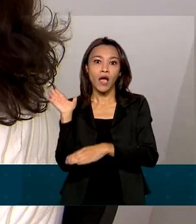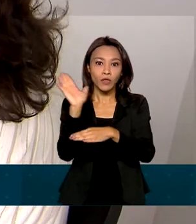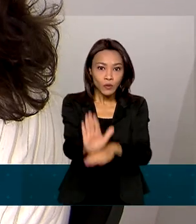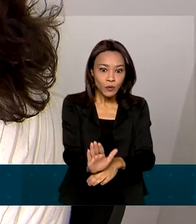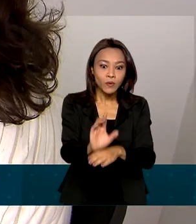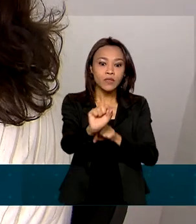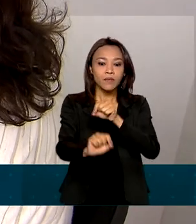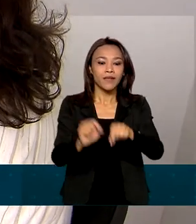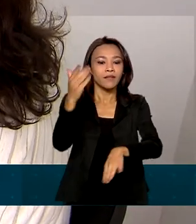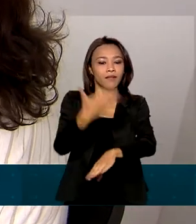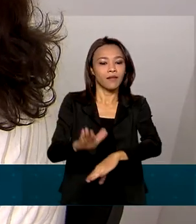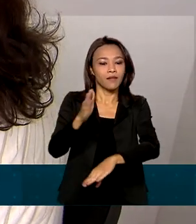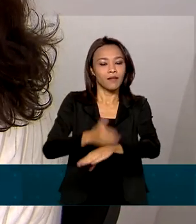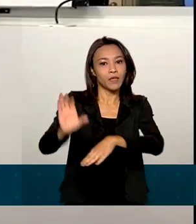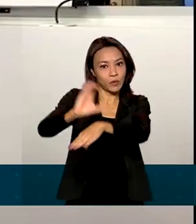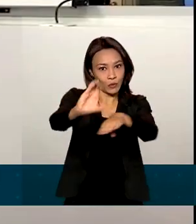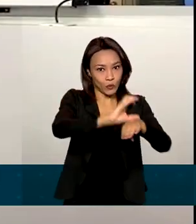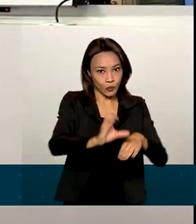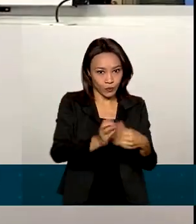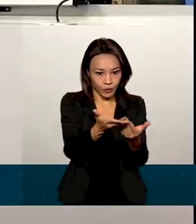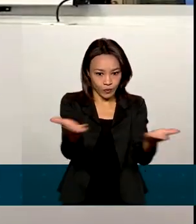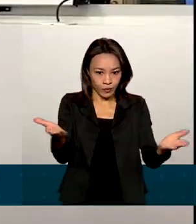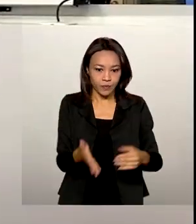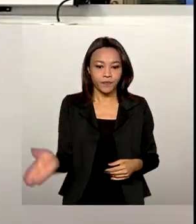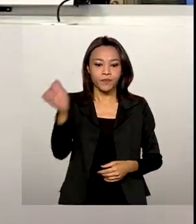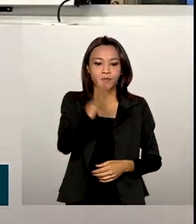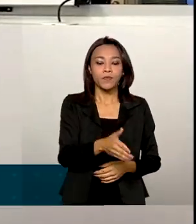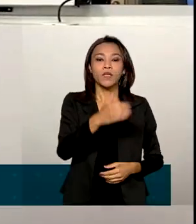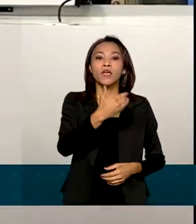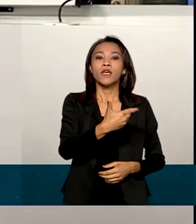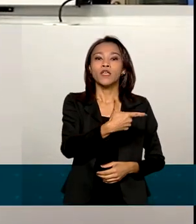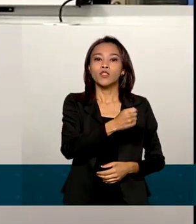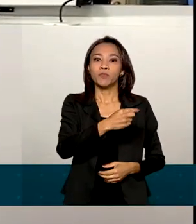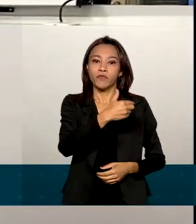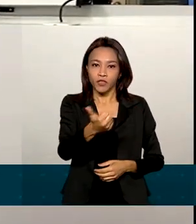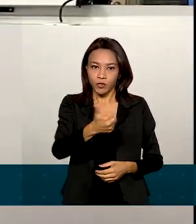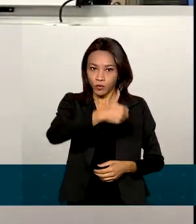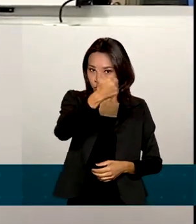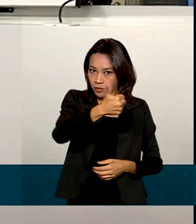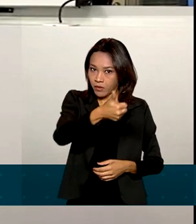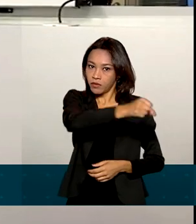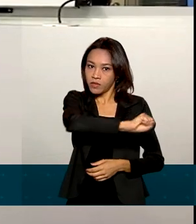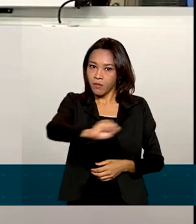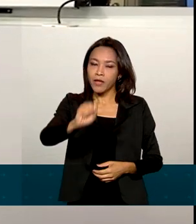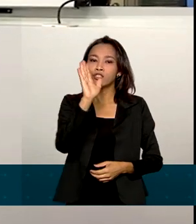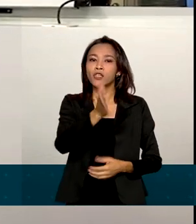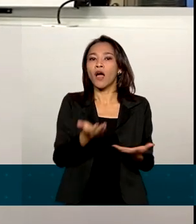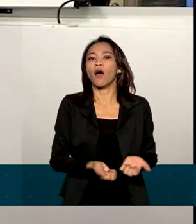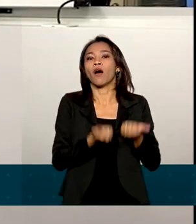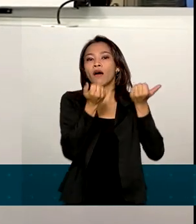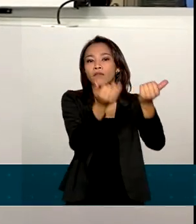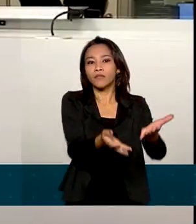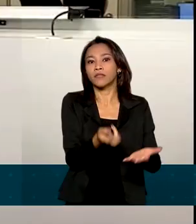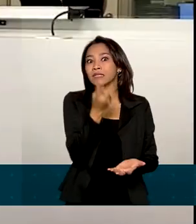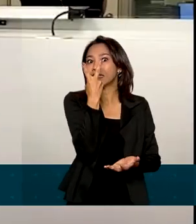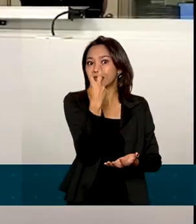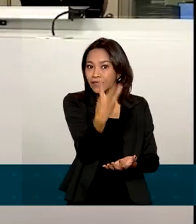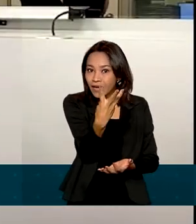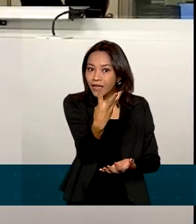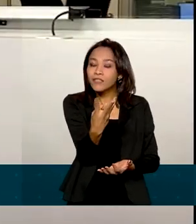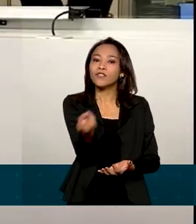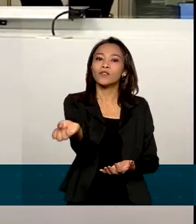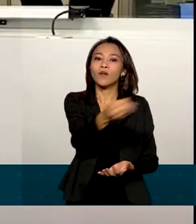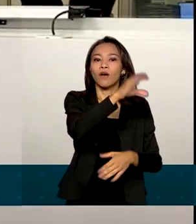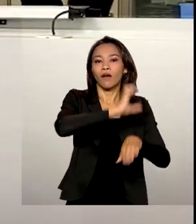forma de capacitação técnica. Em 2021, já nesse primeiro semestre, nós já lançamos três cursos novos para que